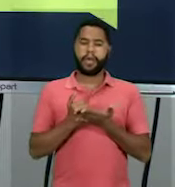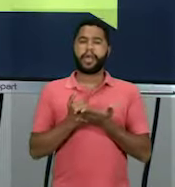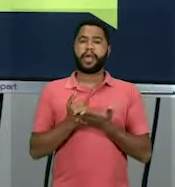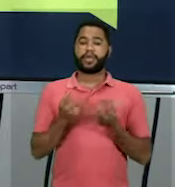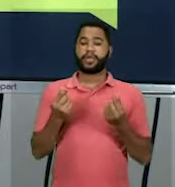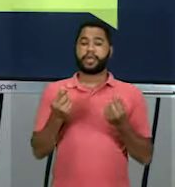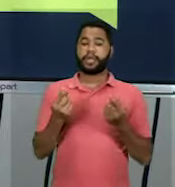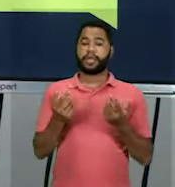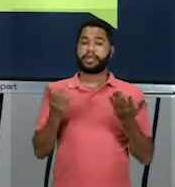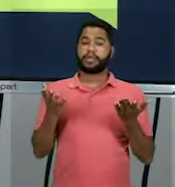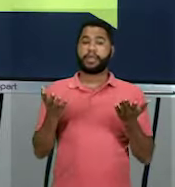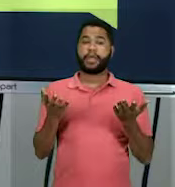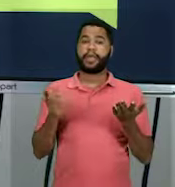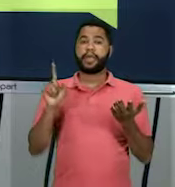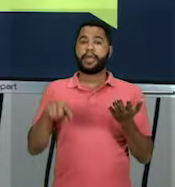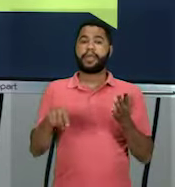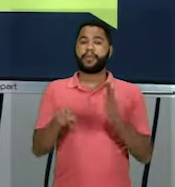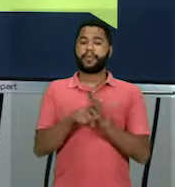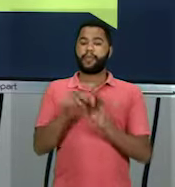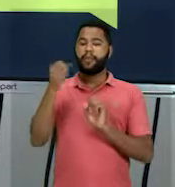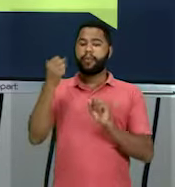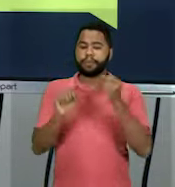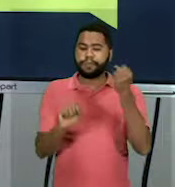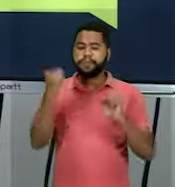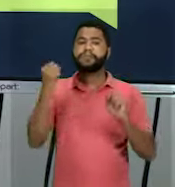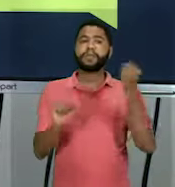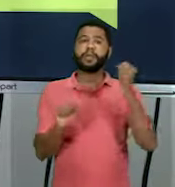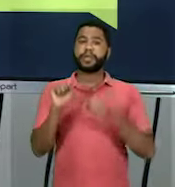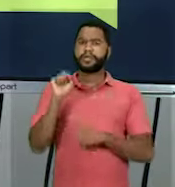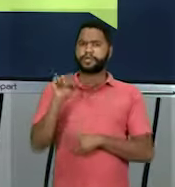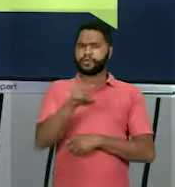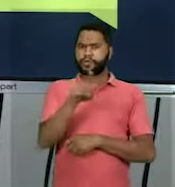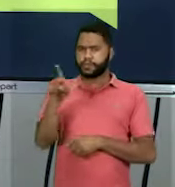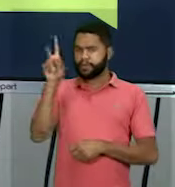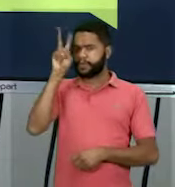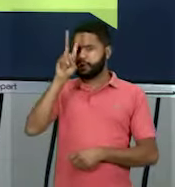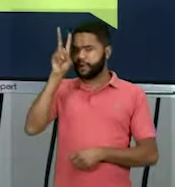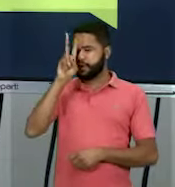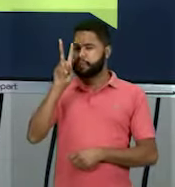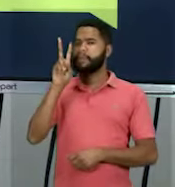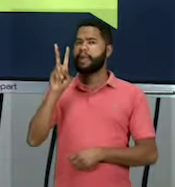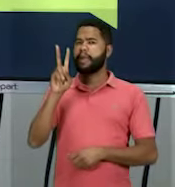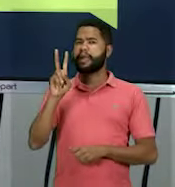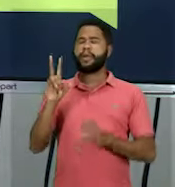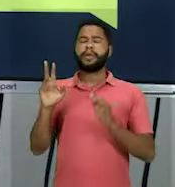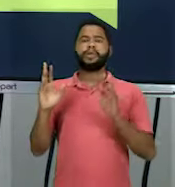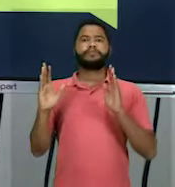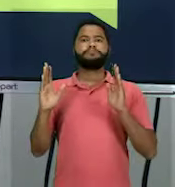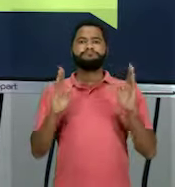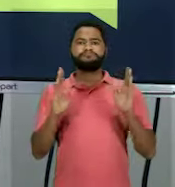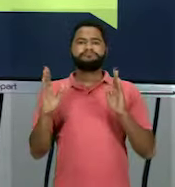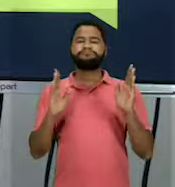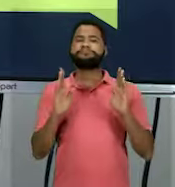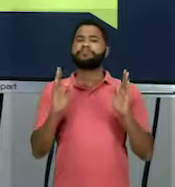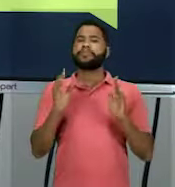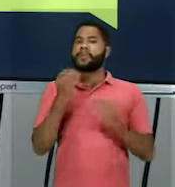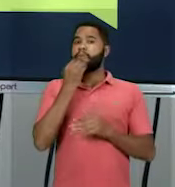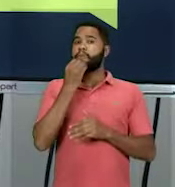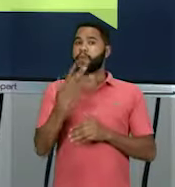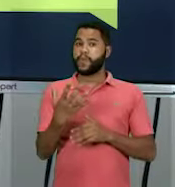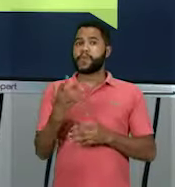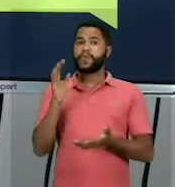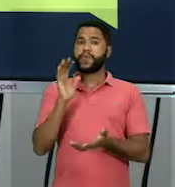deveria ser por meio da industrialização. E se vocês se recordarem, durante boa parte, né,